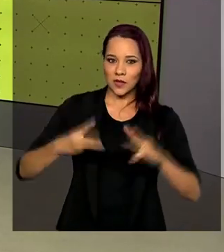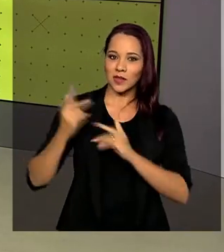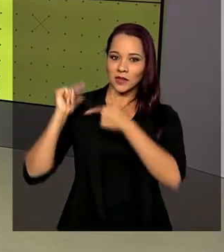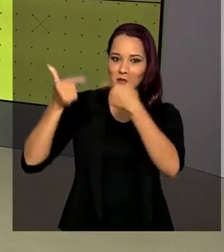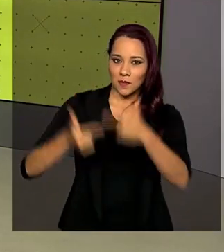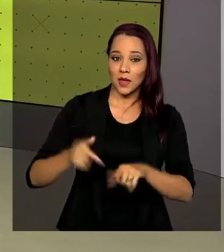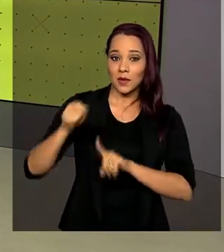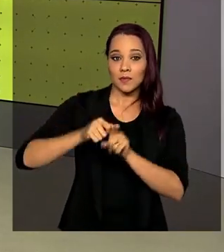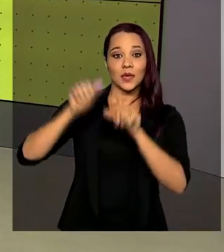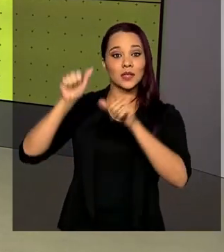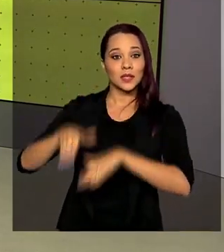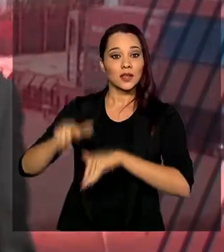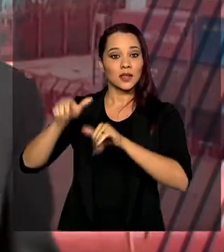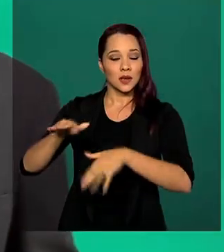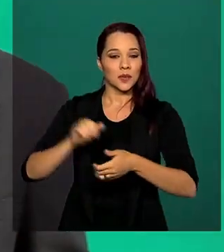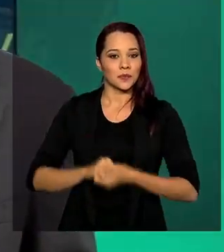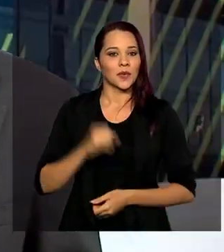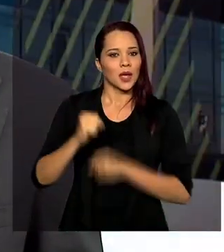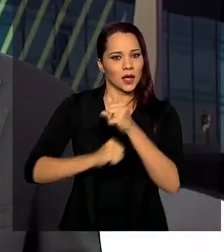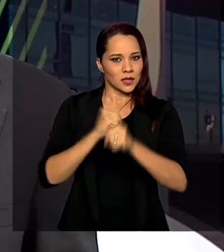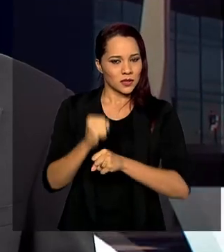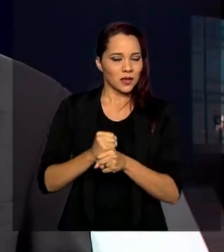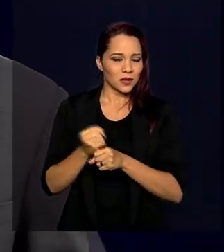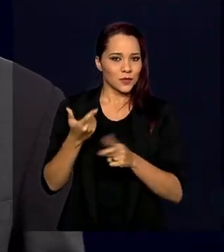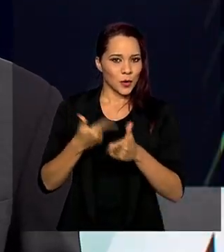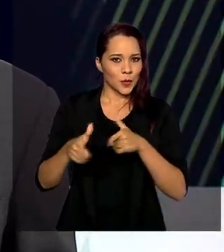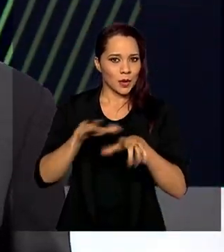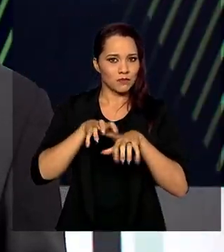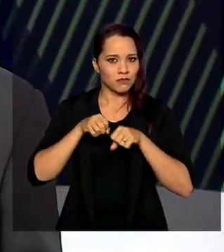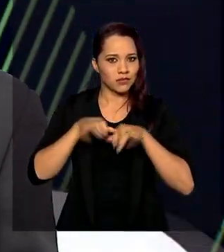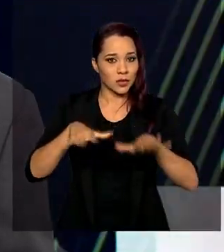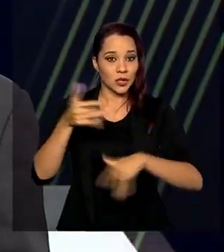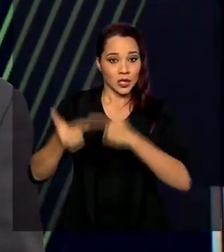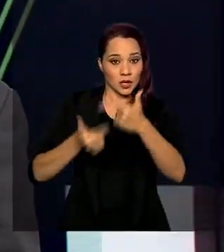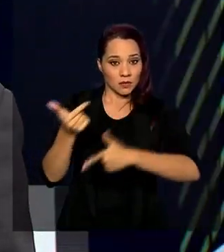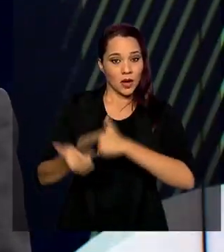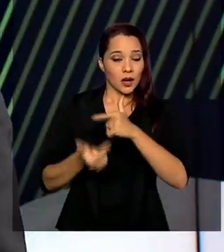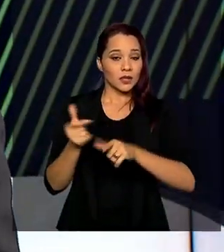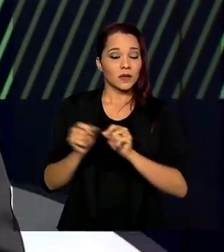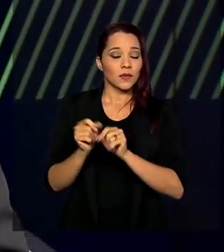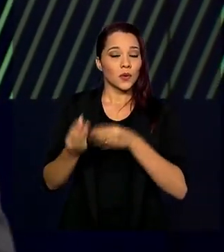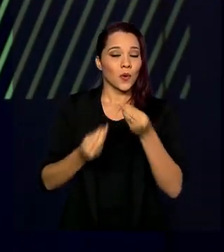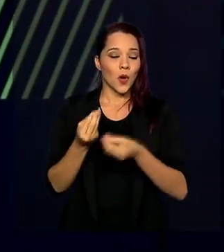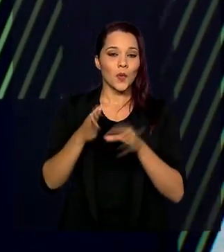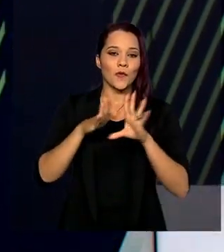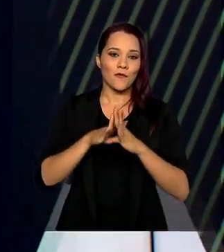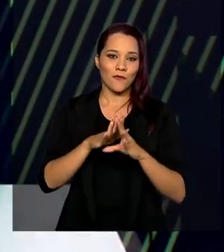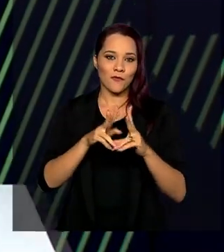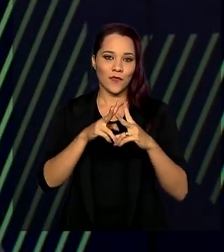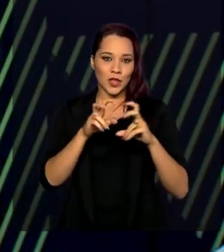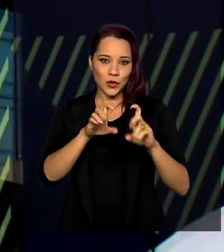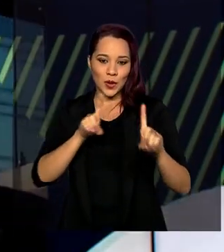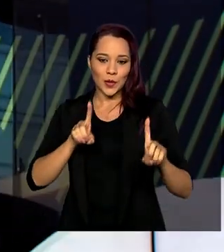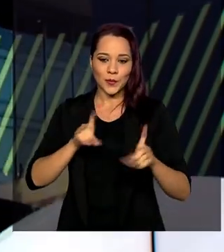realizada em setembro. Este ano, com a pandemia, as atividades serão realizadas de forma virtual.